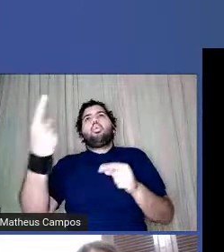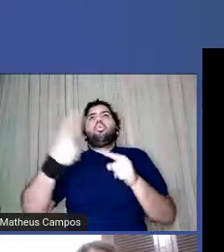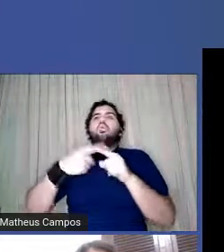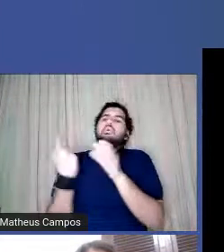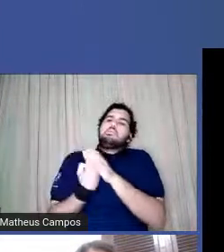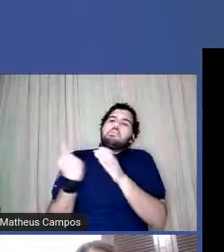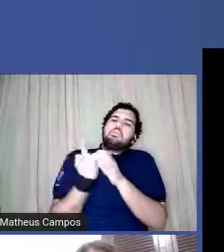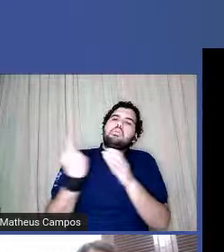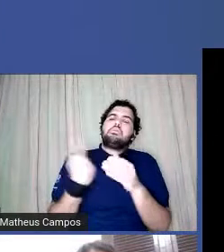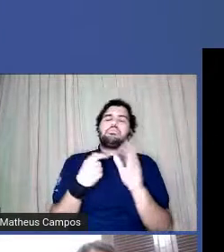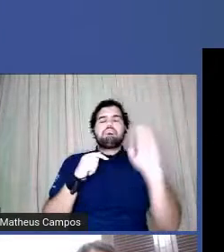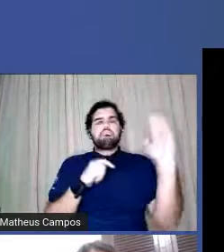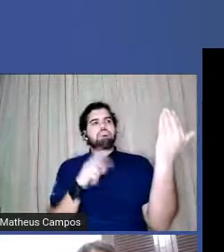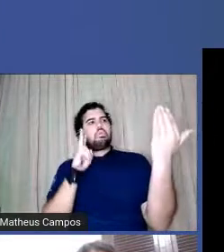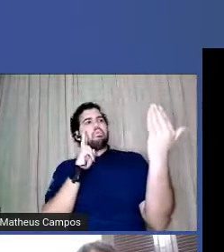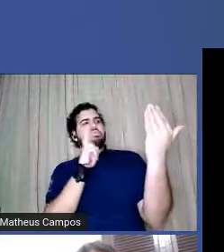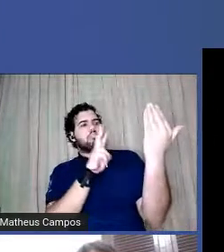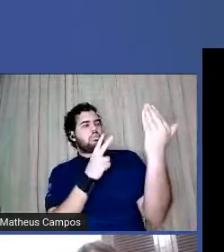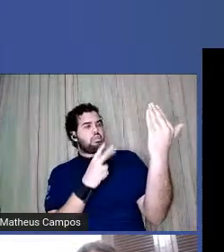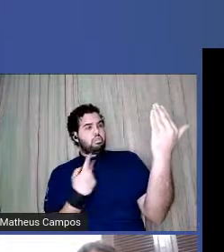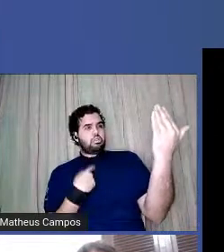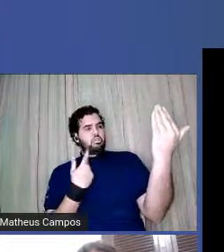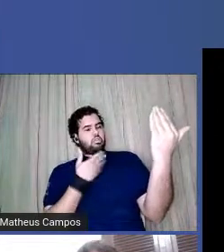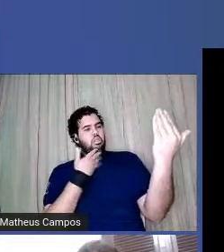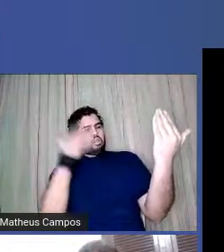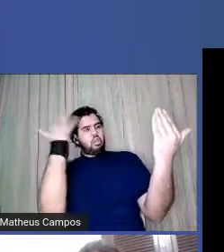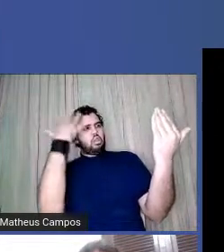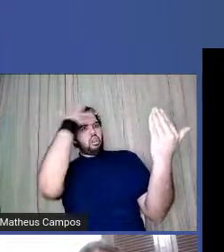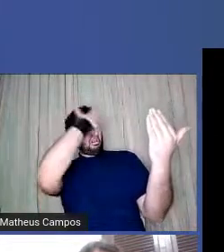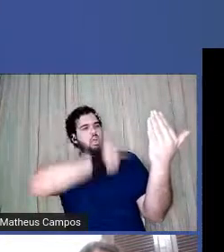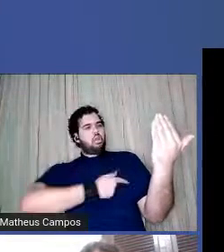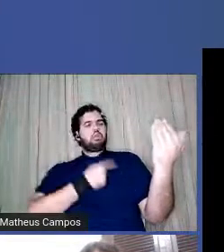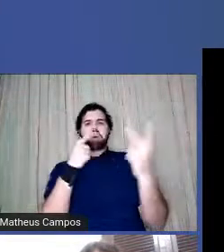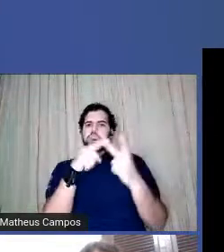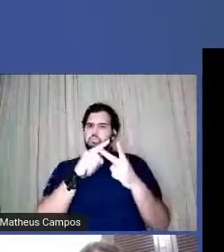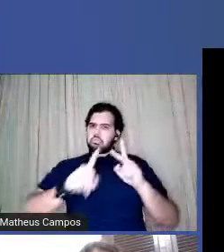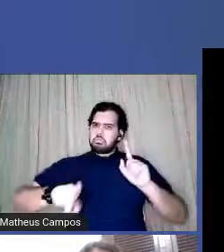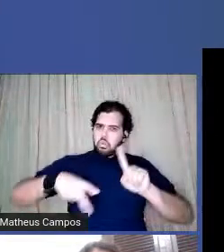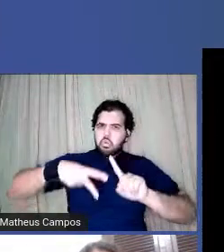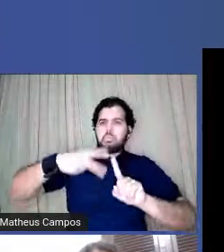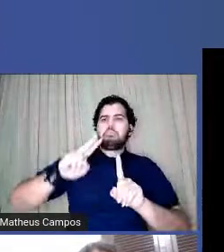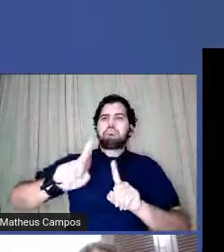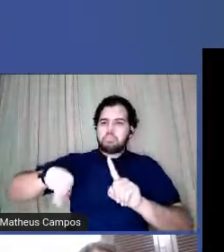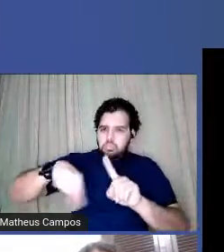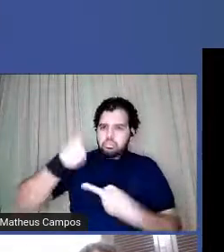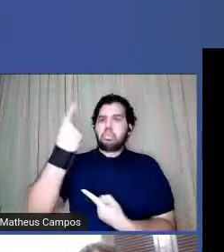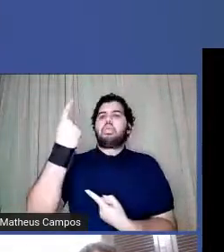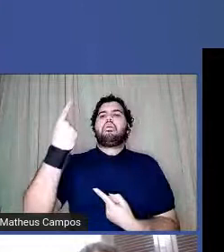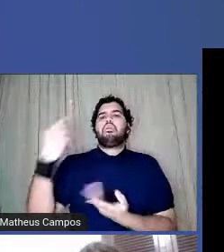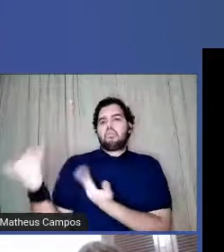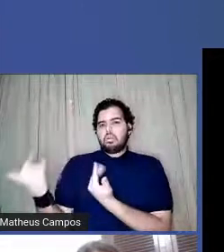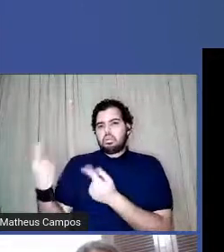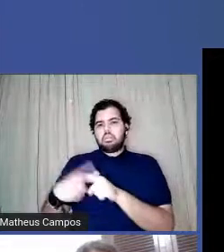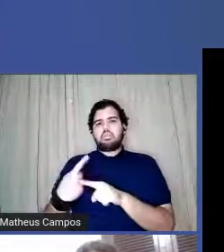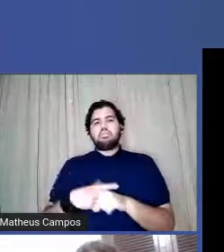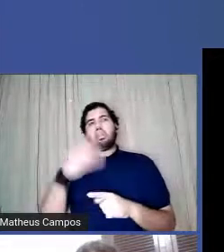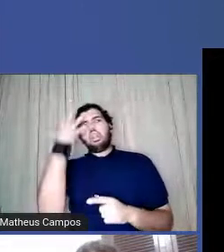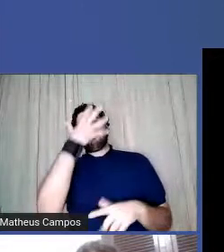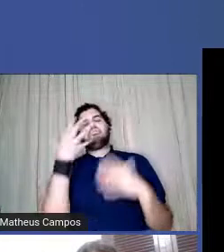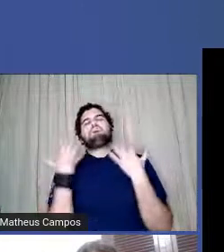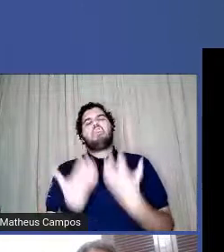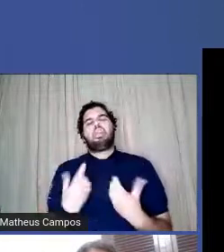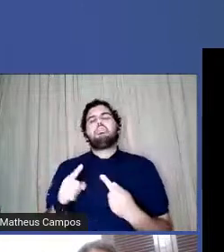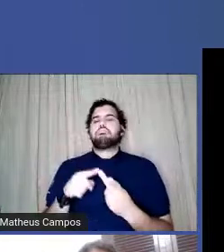pensar sobre a utilidade de tamanha beleza e frutífera juventude A beleza cansa tanto quanto a